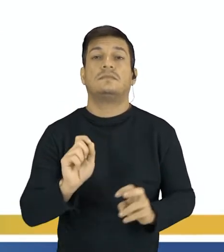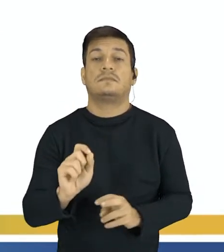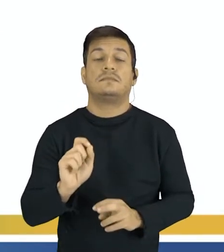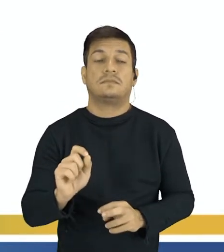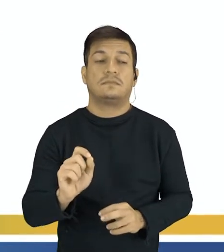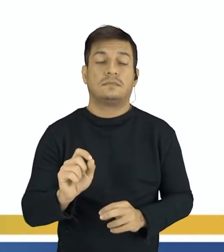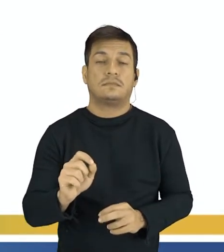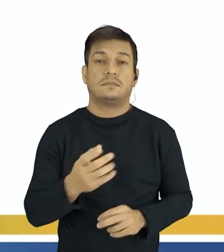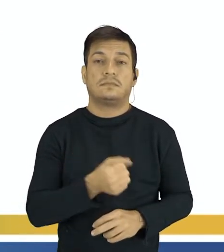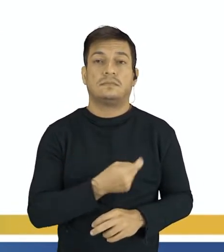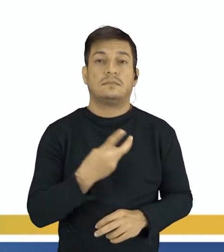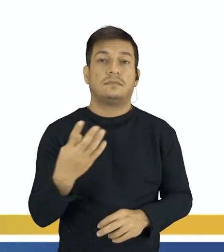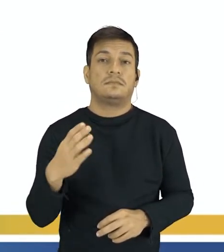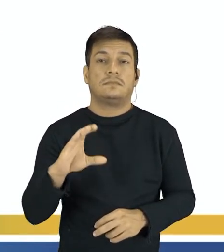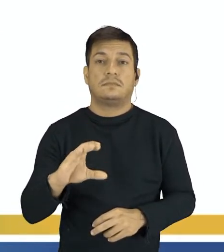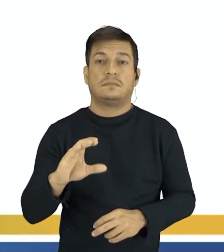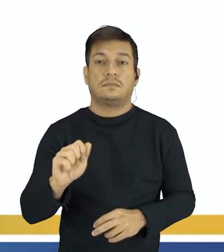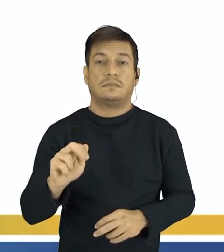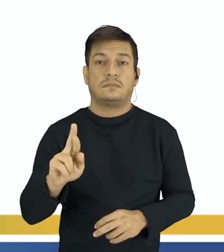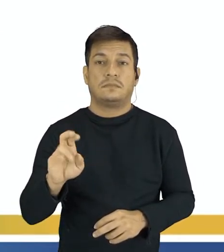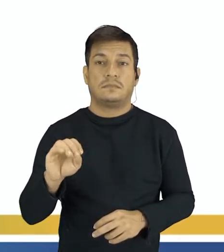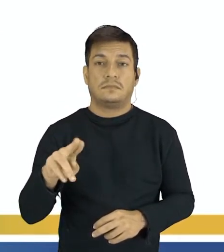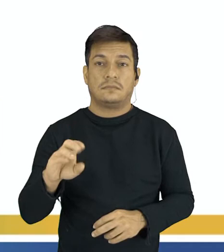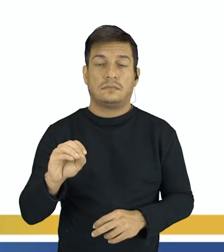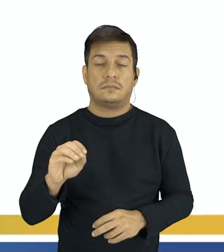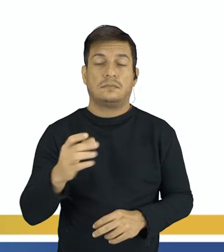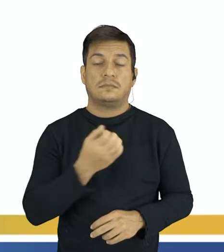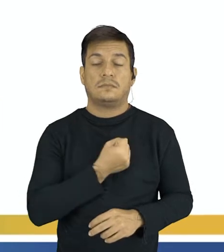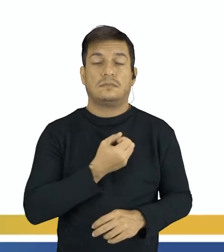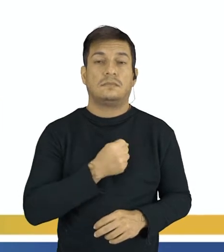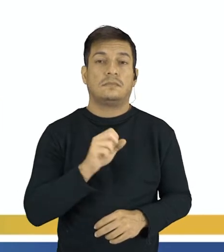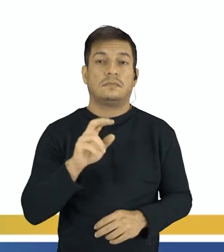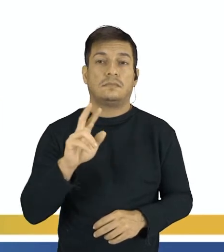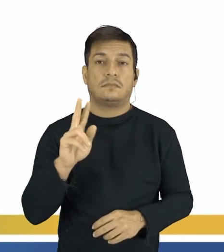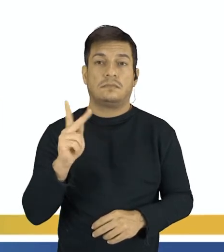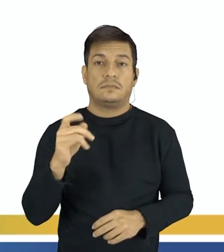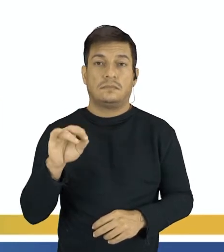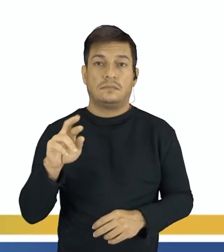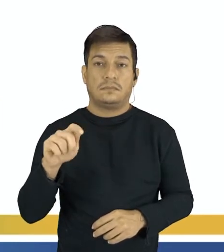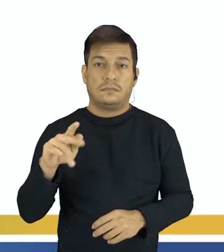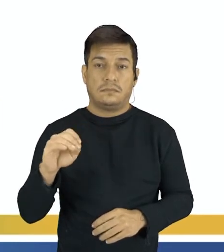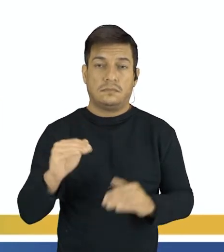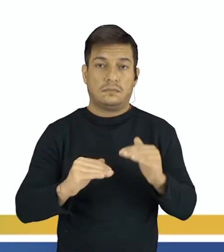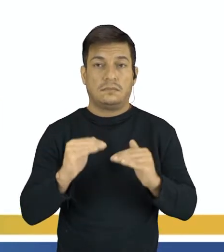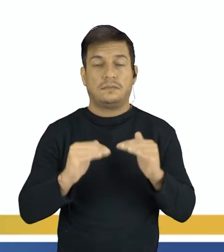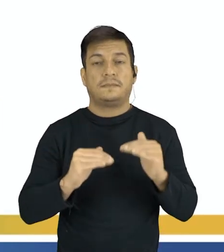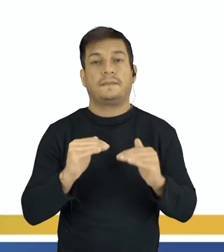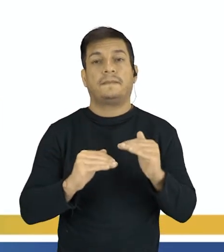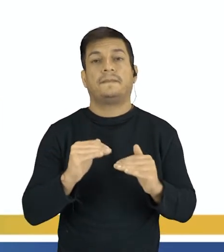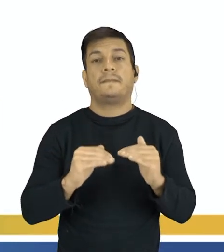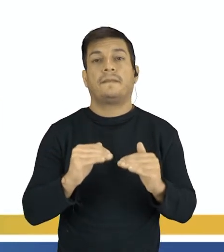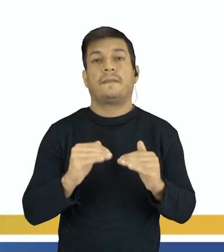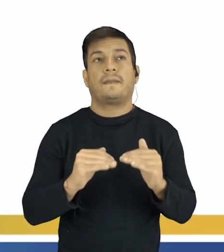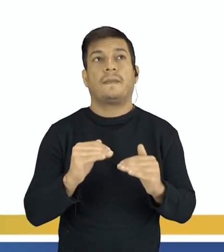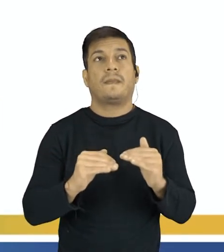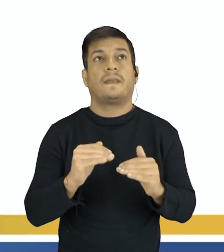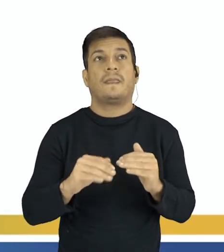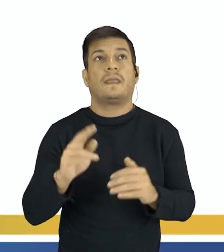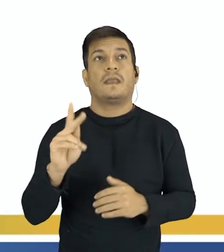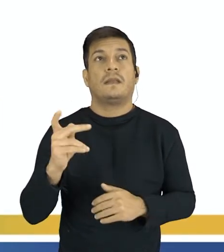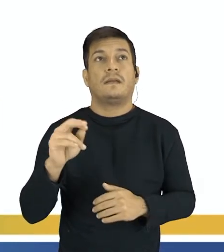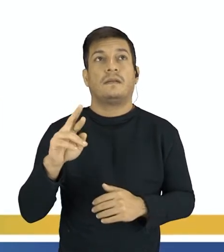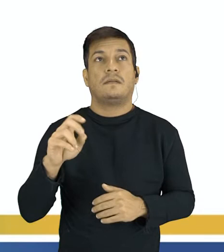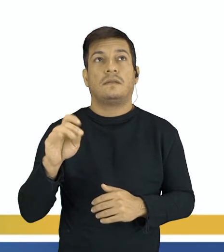o quê? Número de carbono e número de átomos de hidrogênio ficam equilibrados entre os reagentes e os